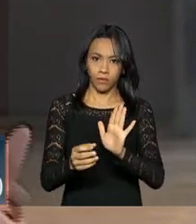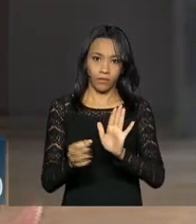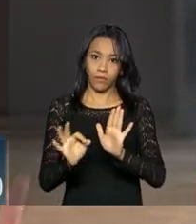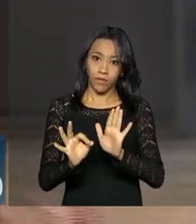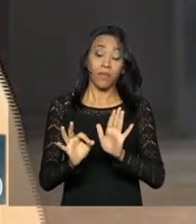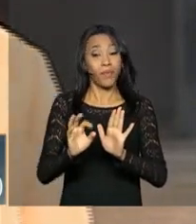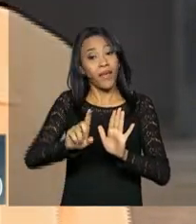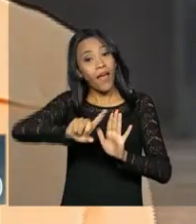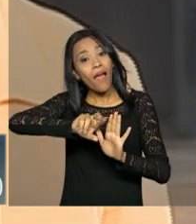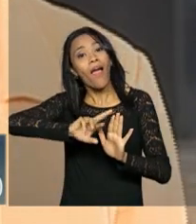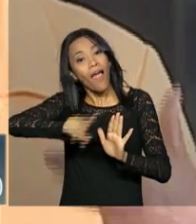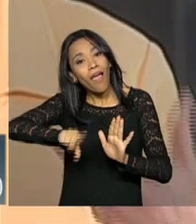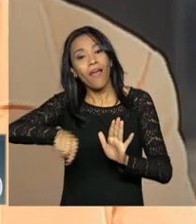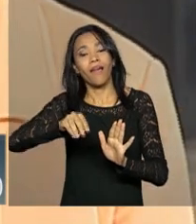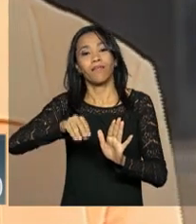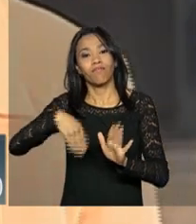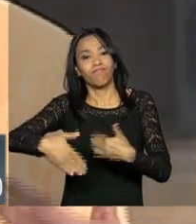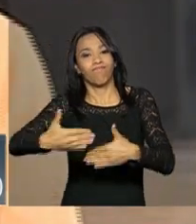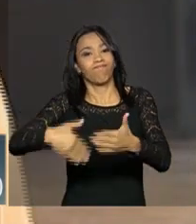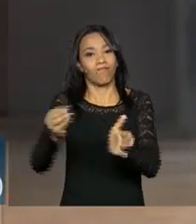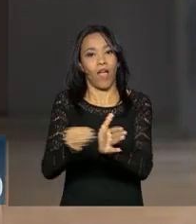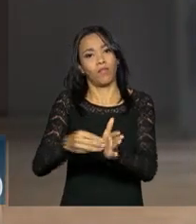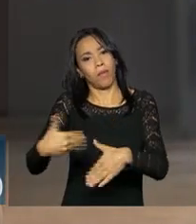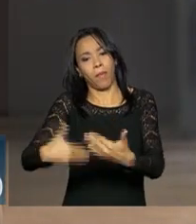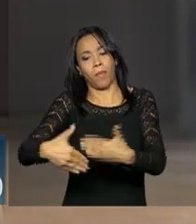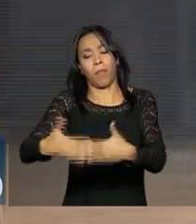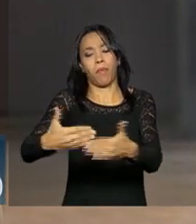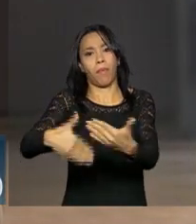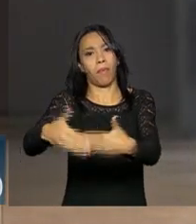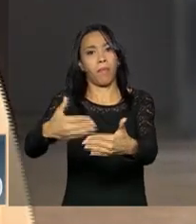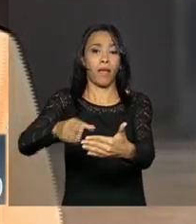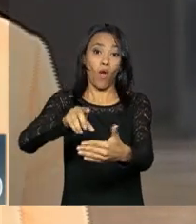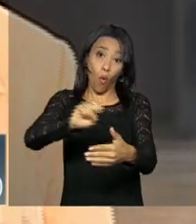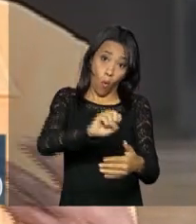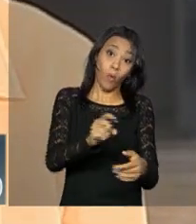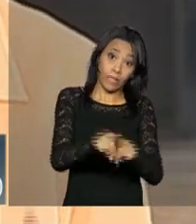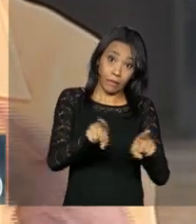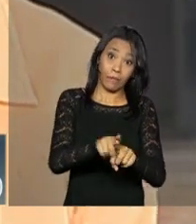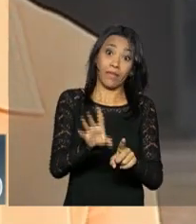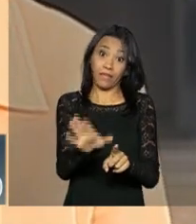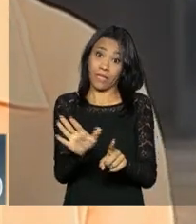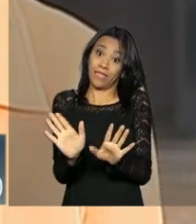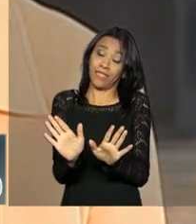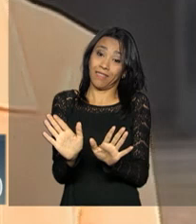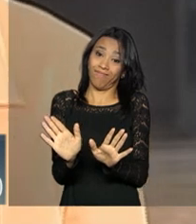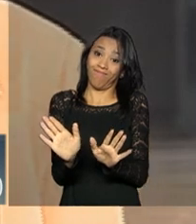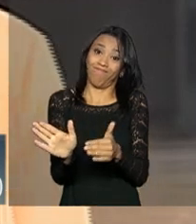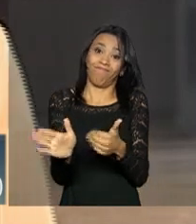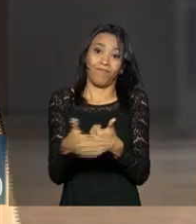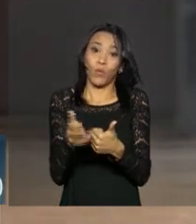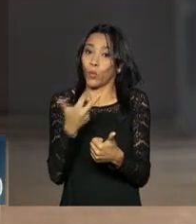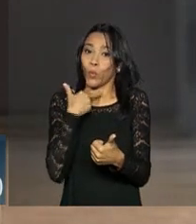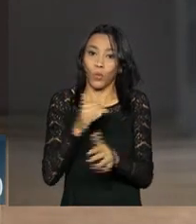são produtos em desenvolvimento e que a gente tem de preservar a autoria e propriedade intelectual,